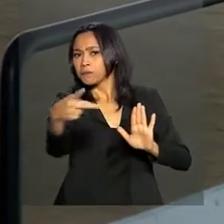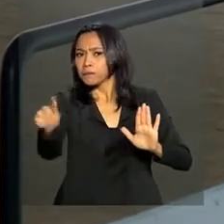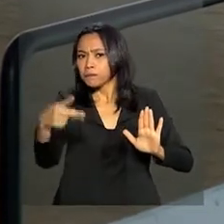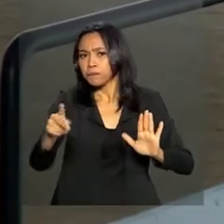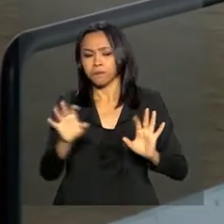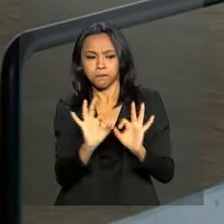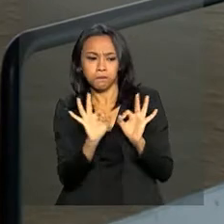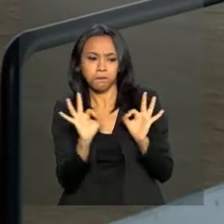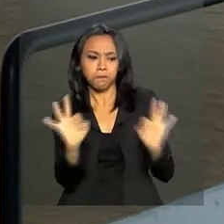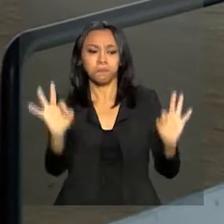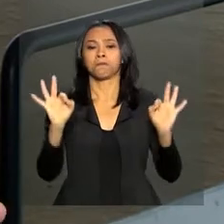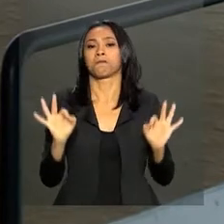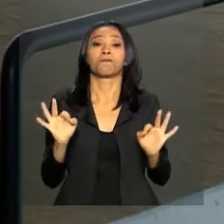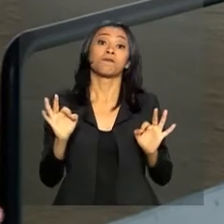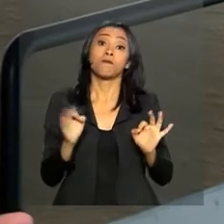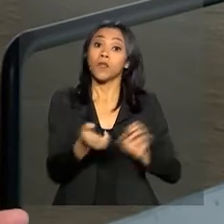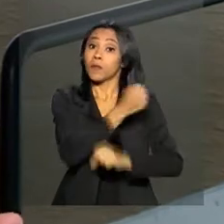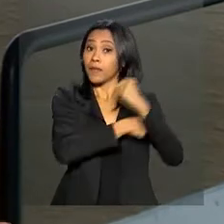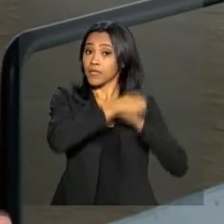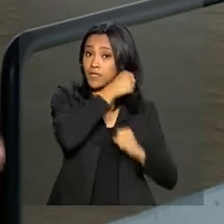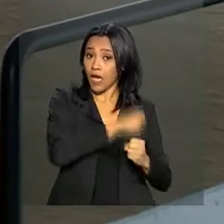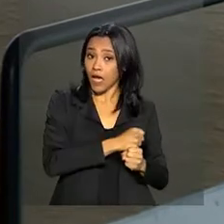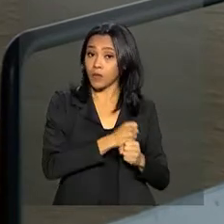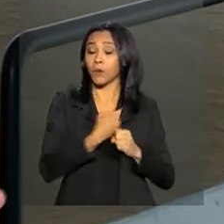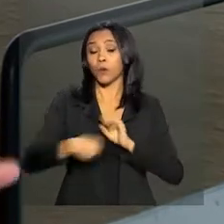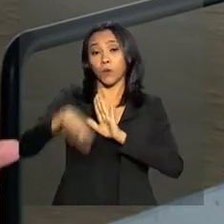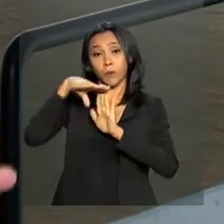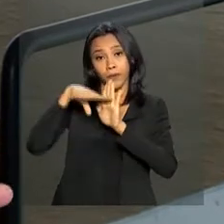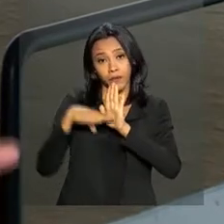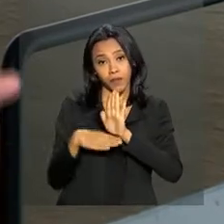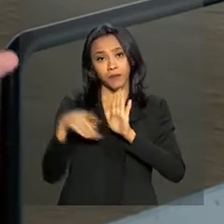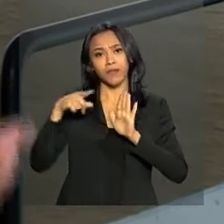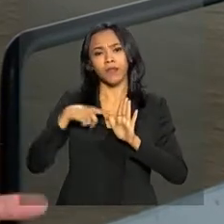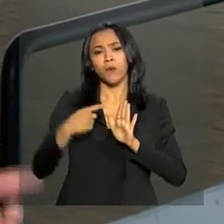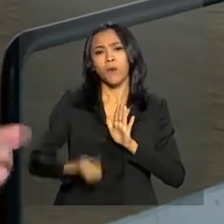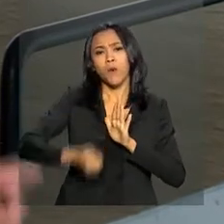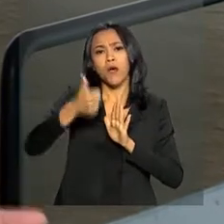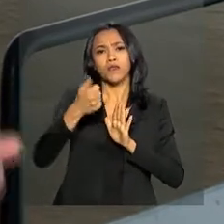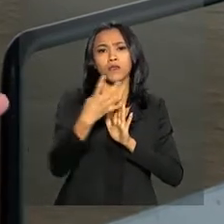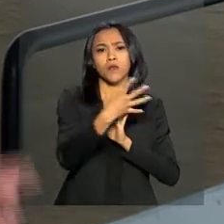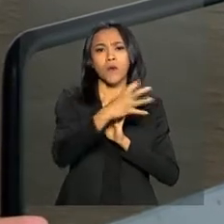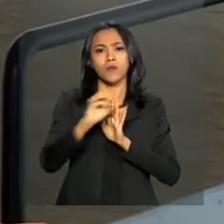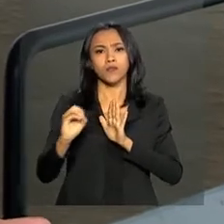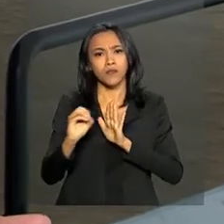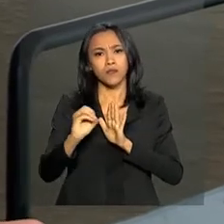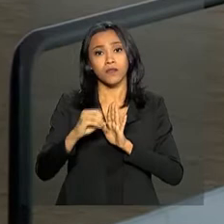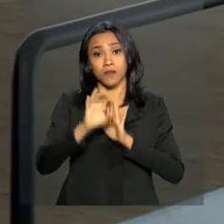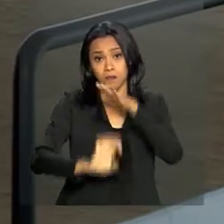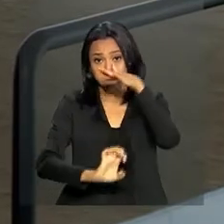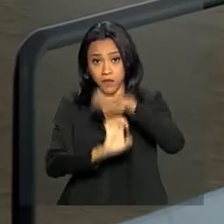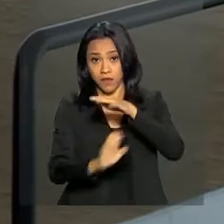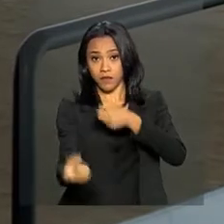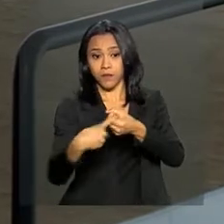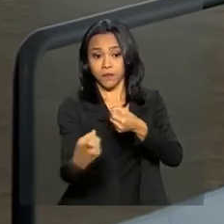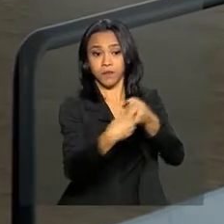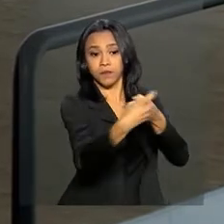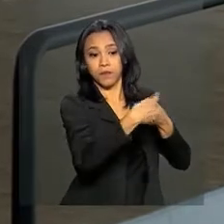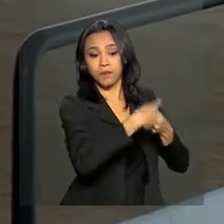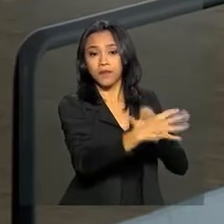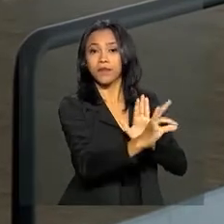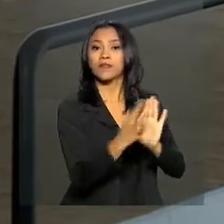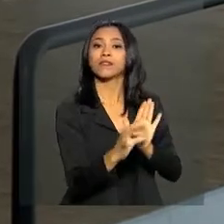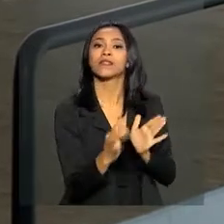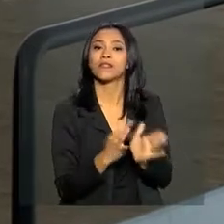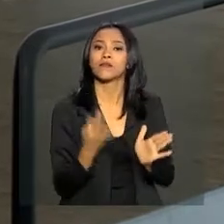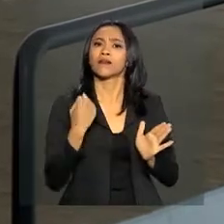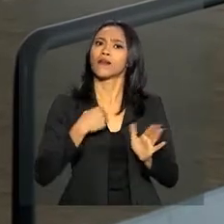efetivos. Ano passado, o programa recebeu quase 400 empresas inscritas e, a cada ano,